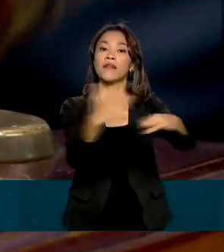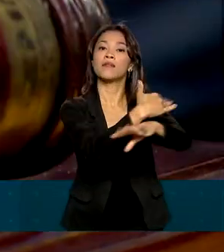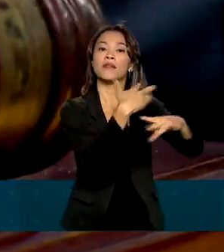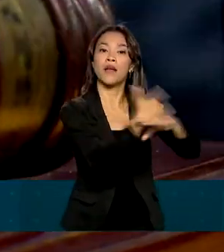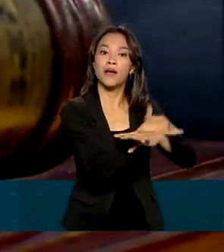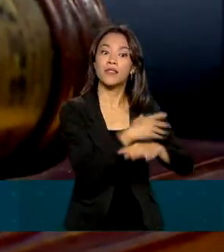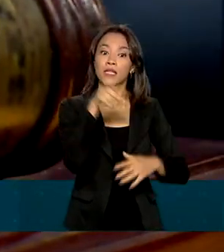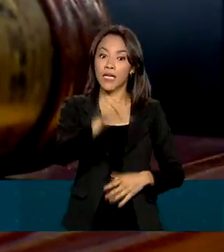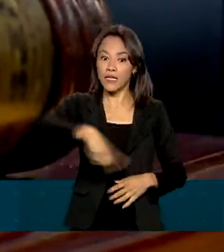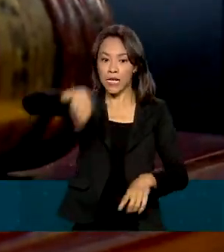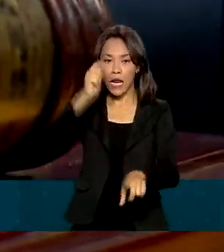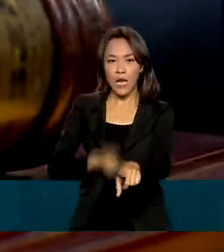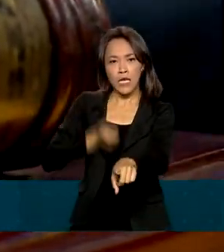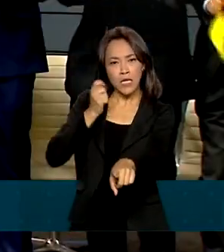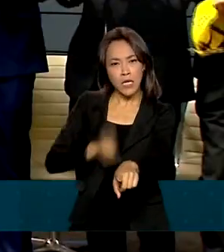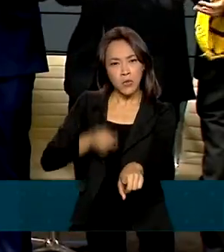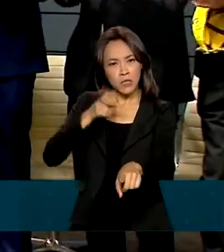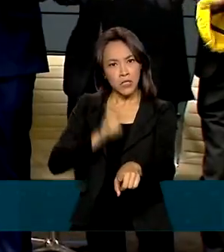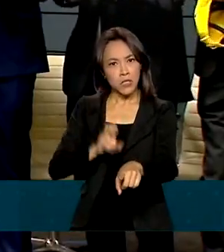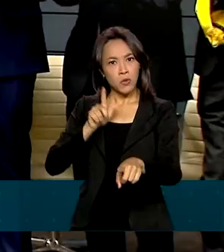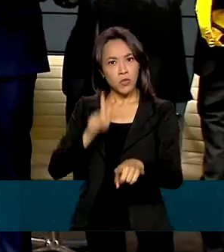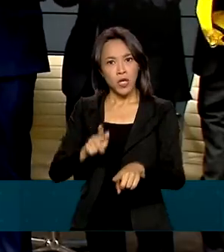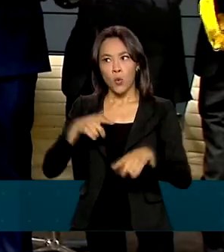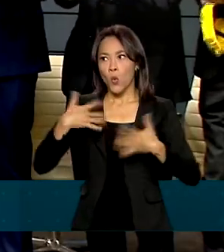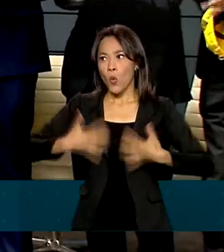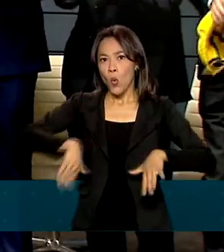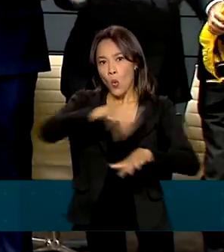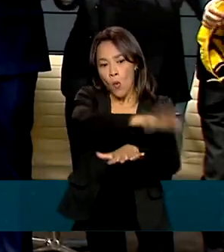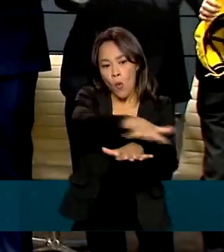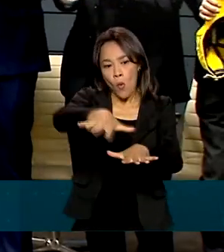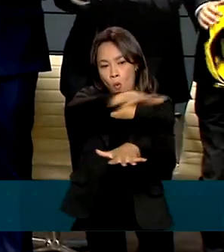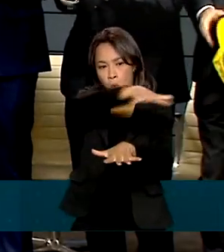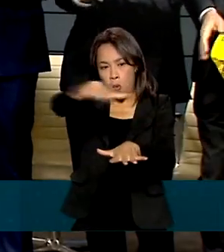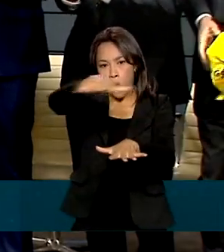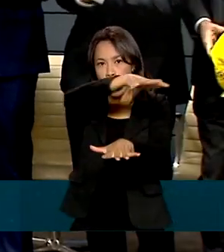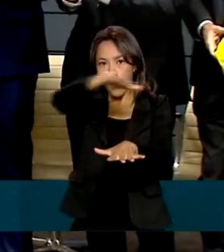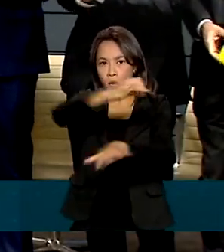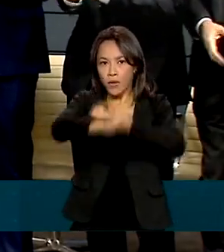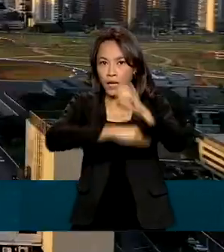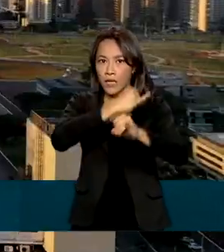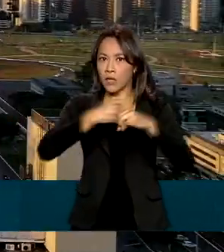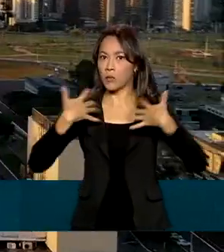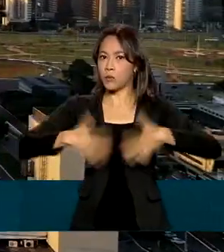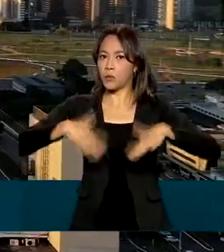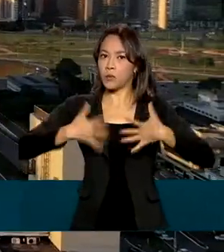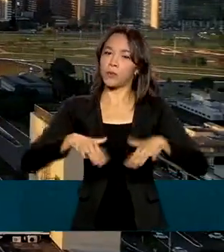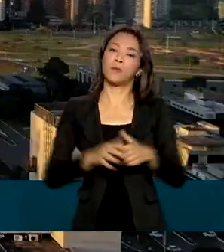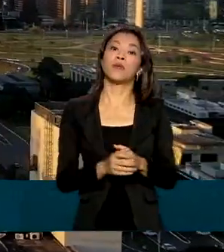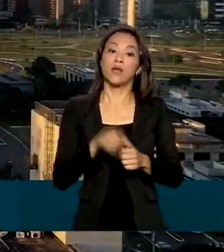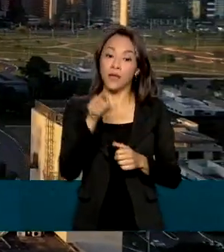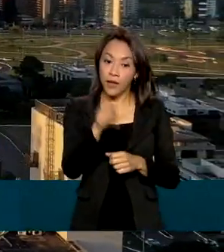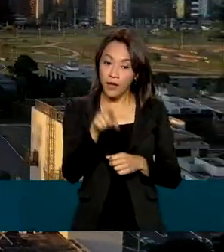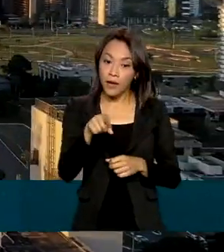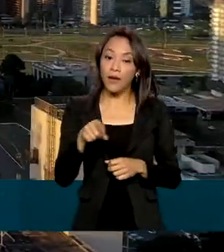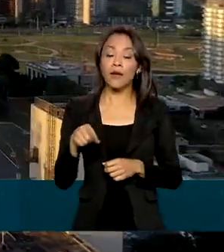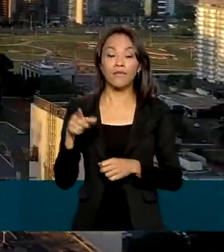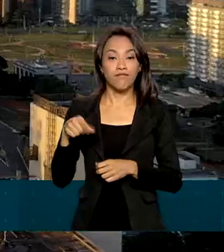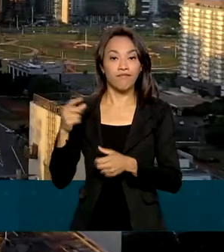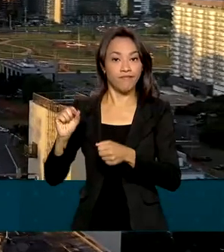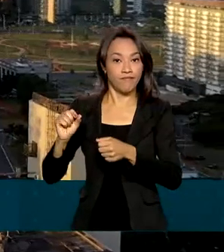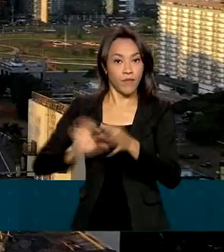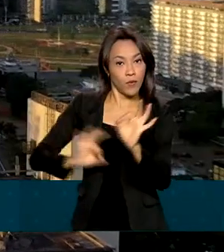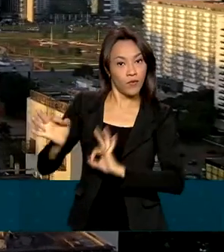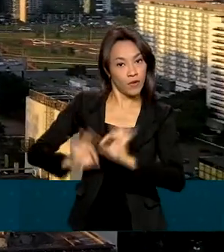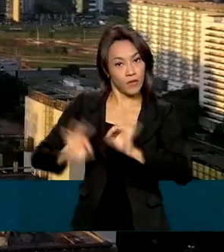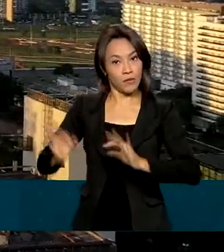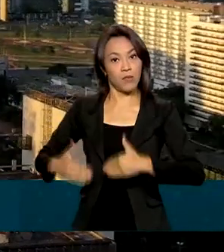considerado o maior leilão de radiofrequências da América Latina, está entre os principais feitos do Ministério das Comunicações